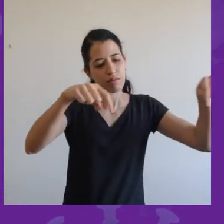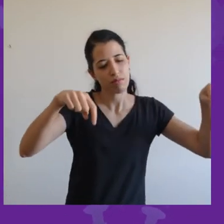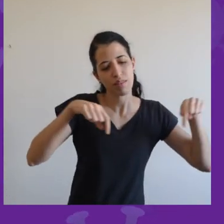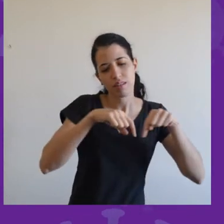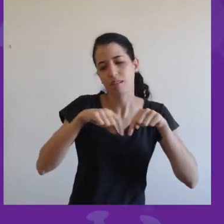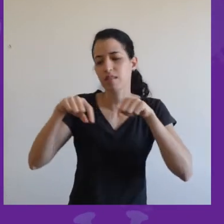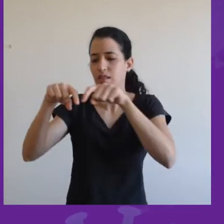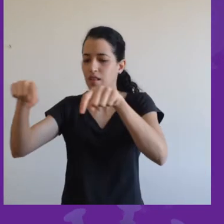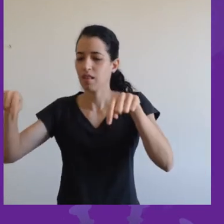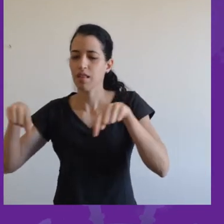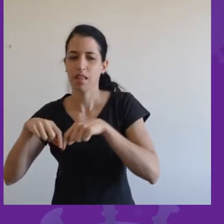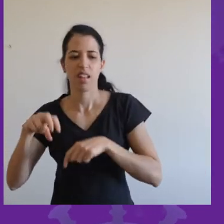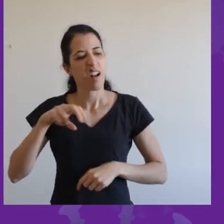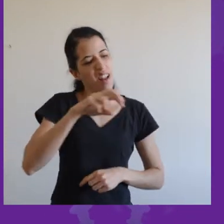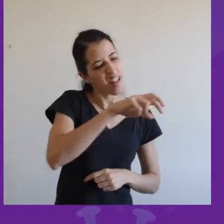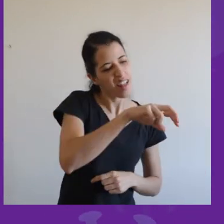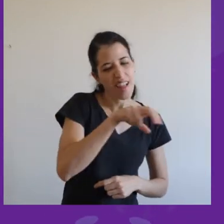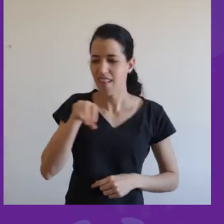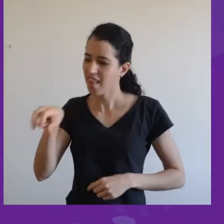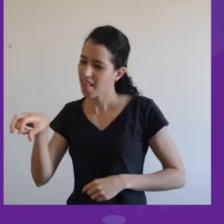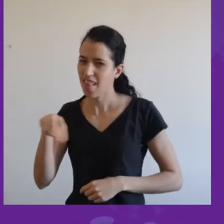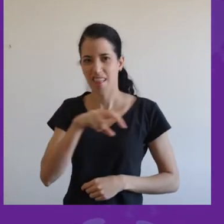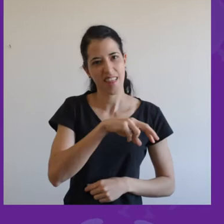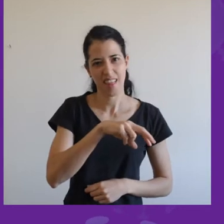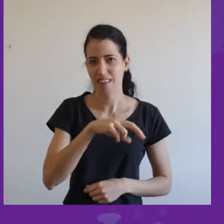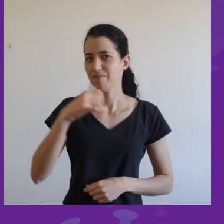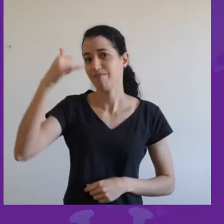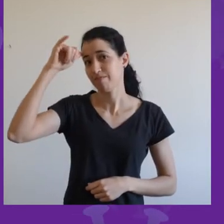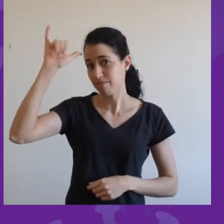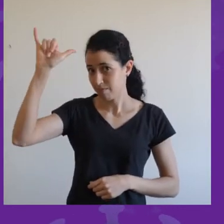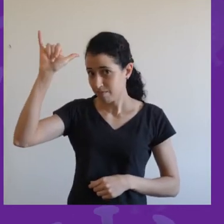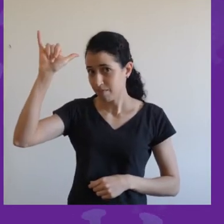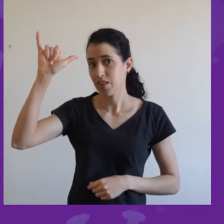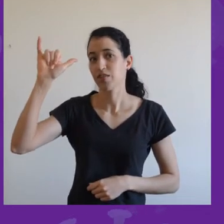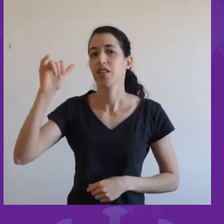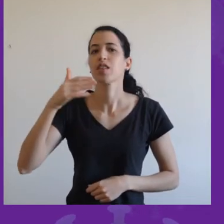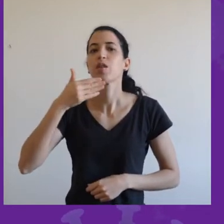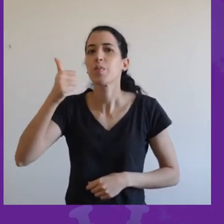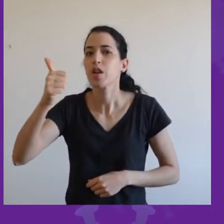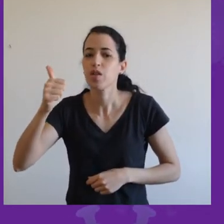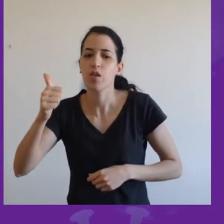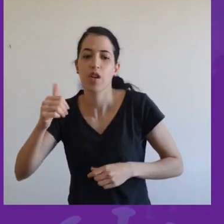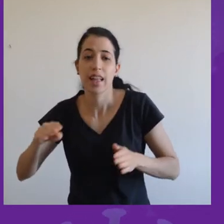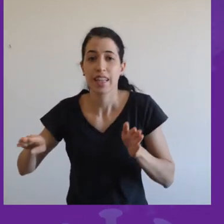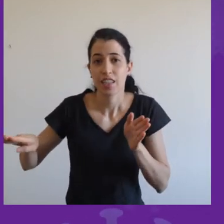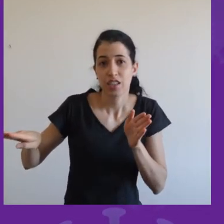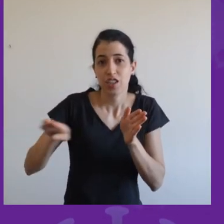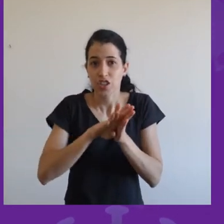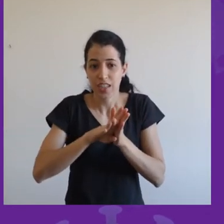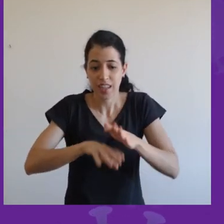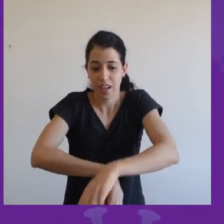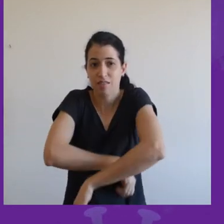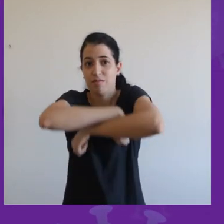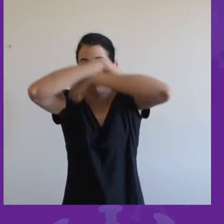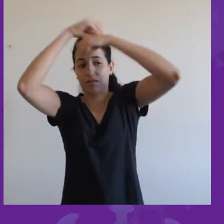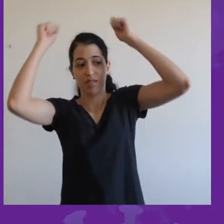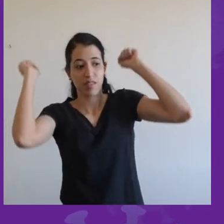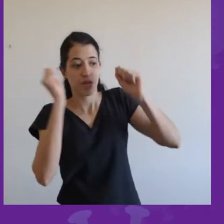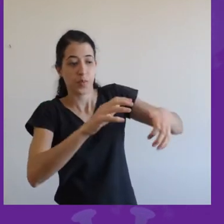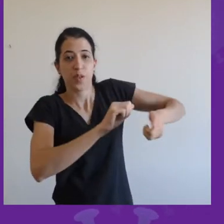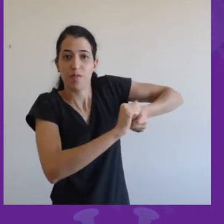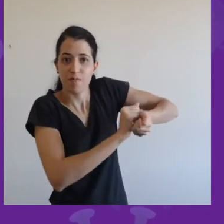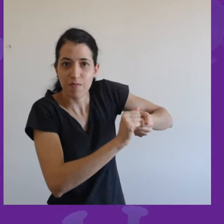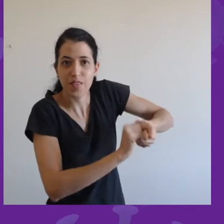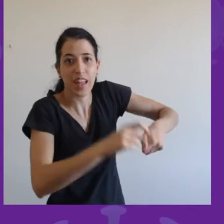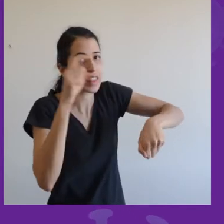Então você entra por uma porta do lado e não fica circulando pela casa, nem vai direto para o quarto com aquela roupa, não. se puder chegar, tirar a